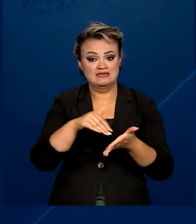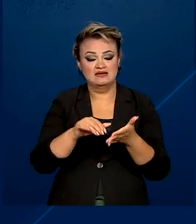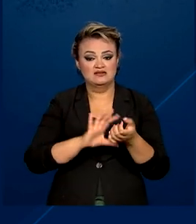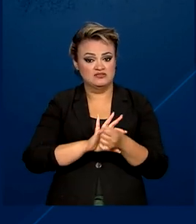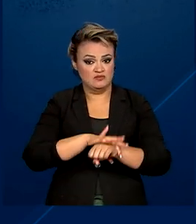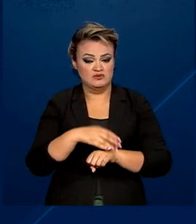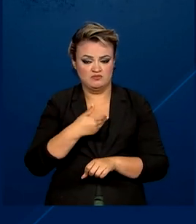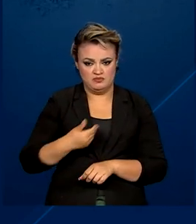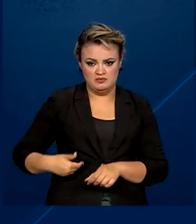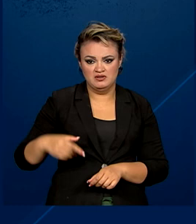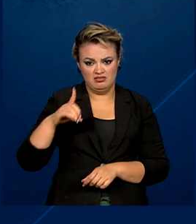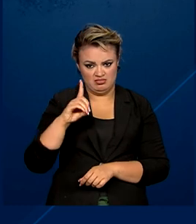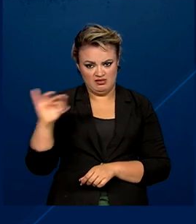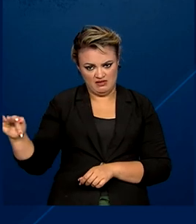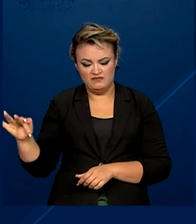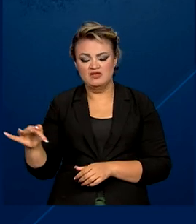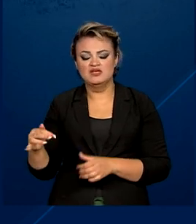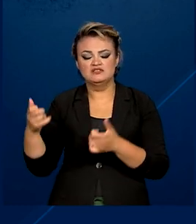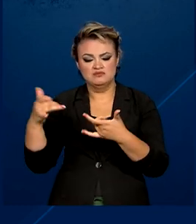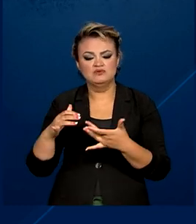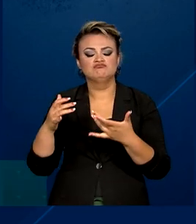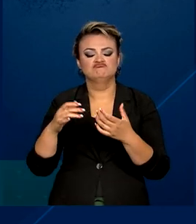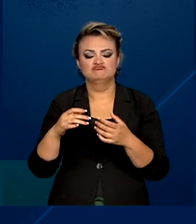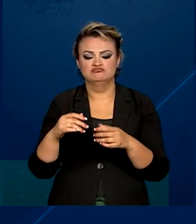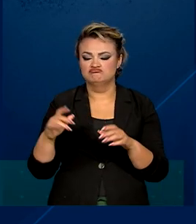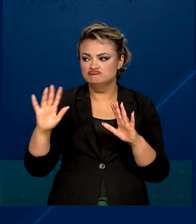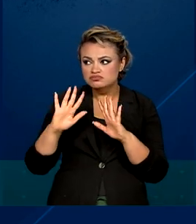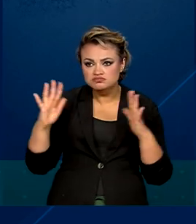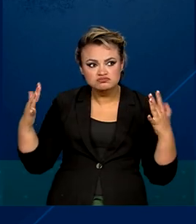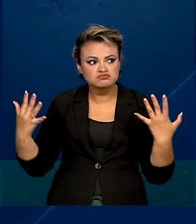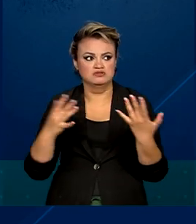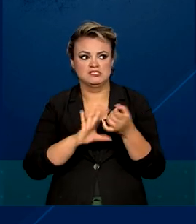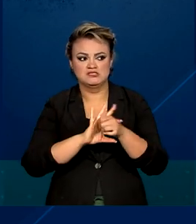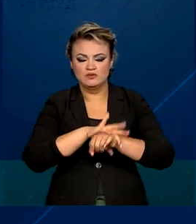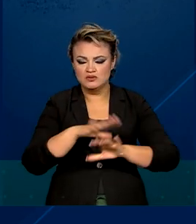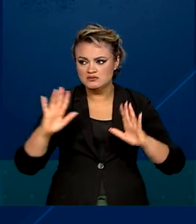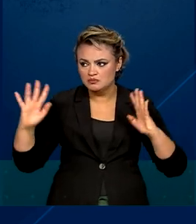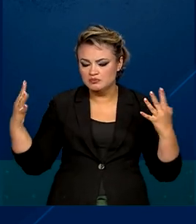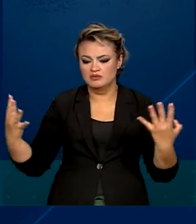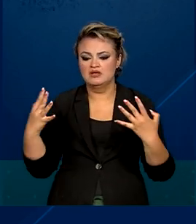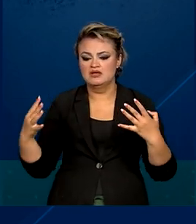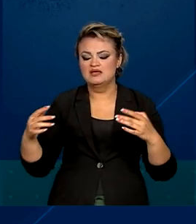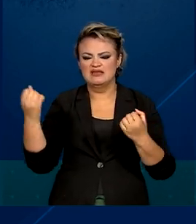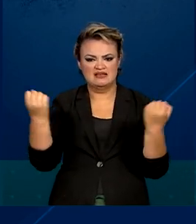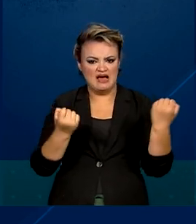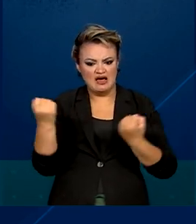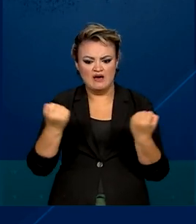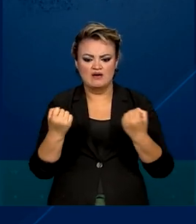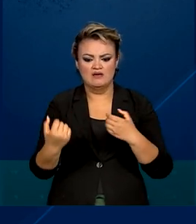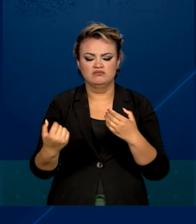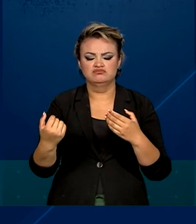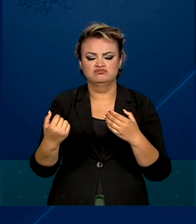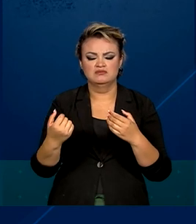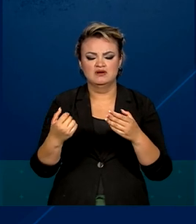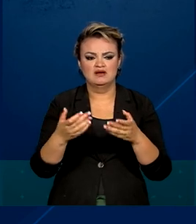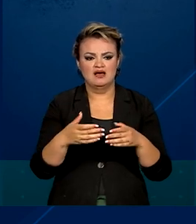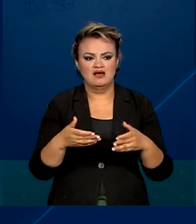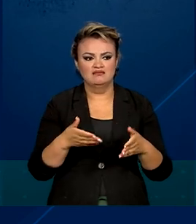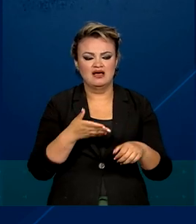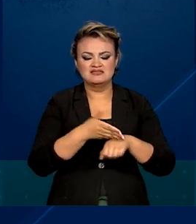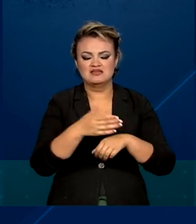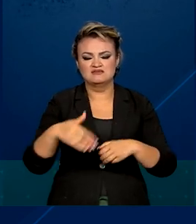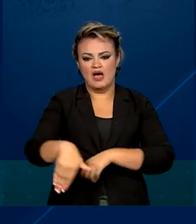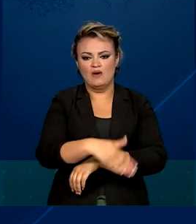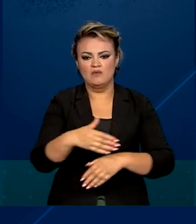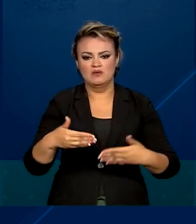Pública do Distrito Federal reforçou a segurança ali na área e restringiu o acesso de veículos à esplanada dos ministérios, à